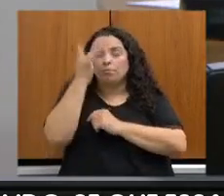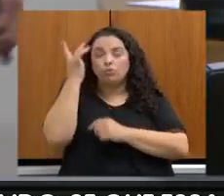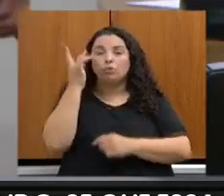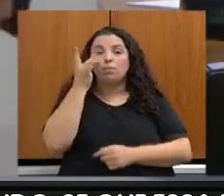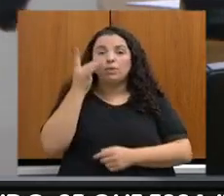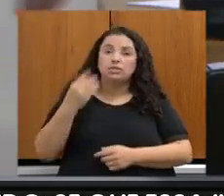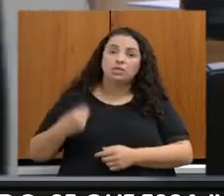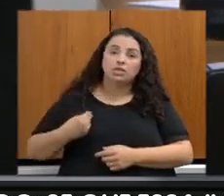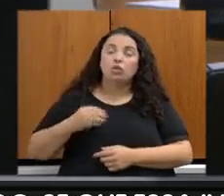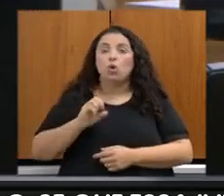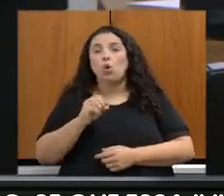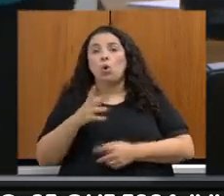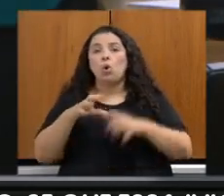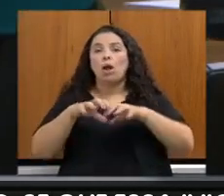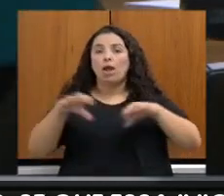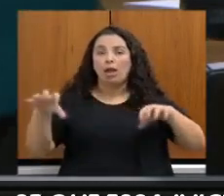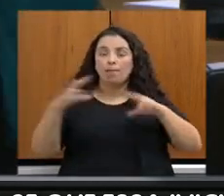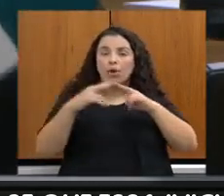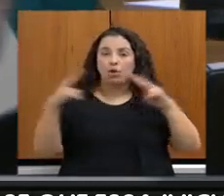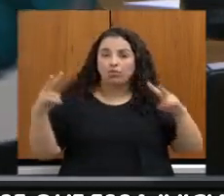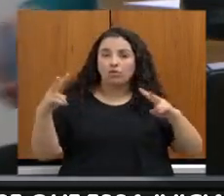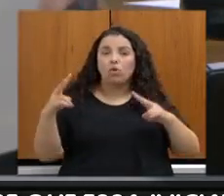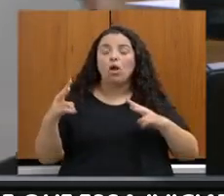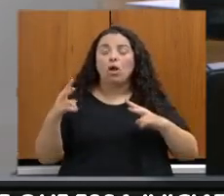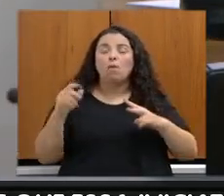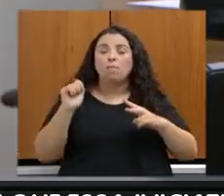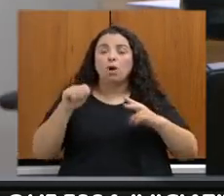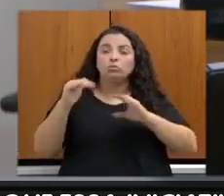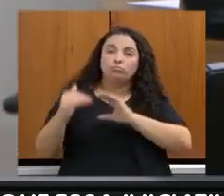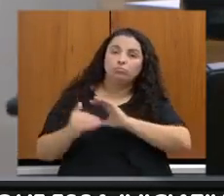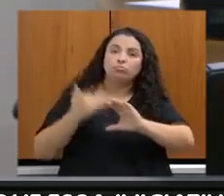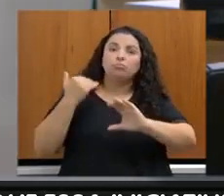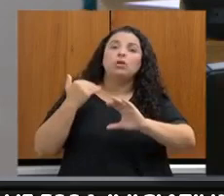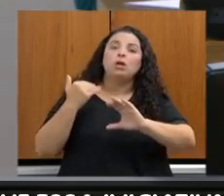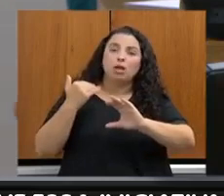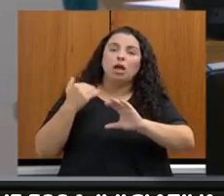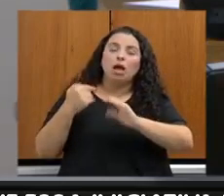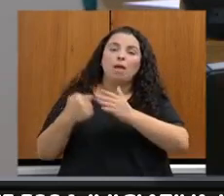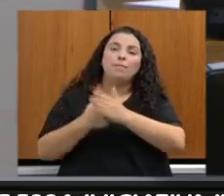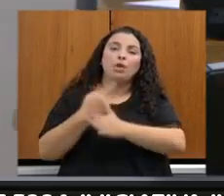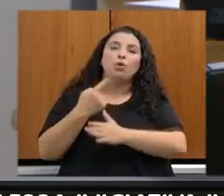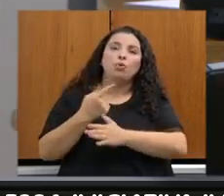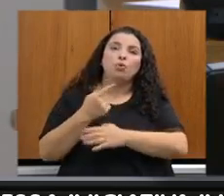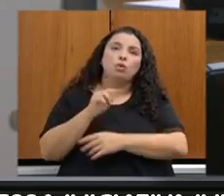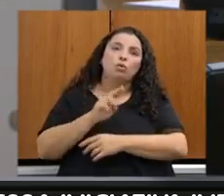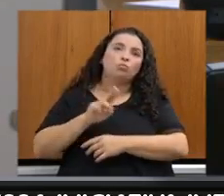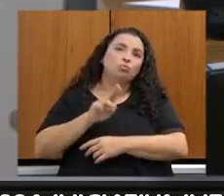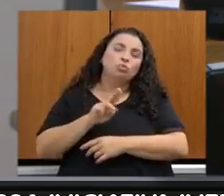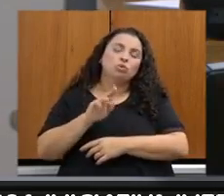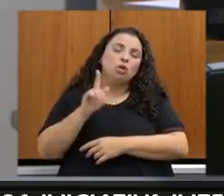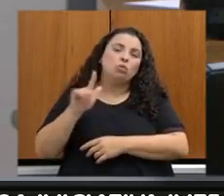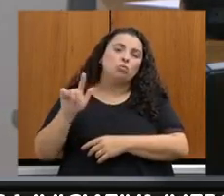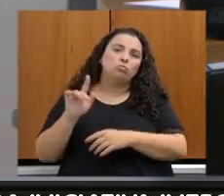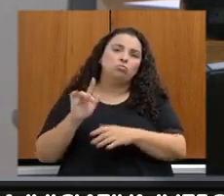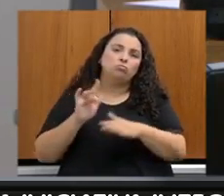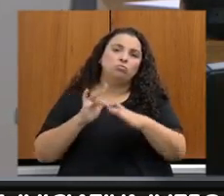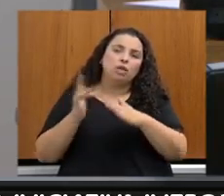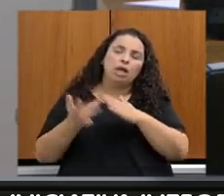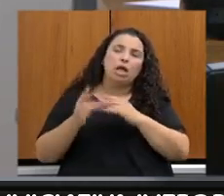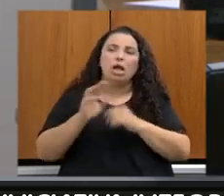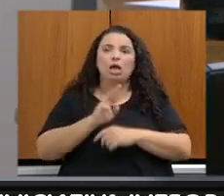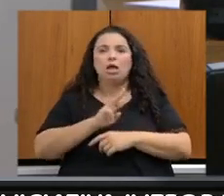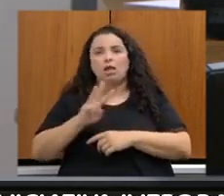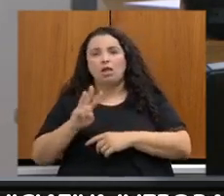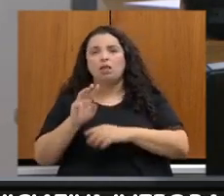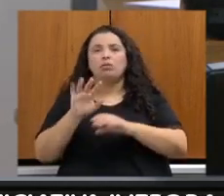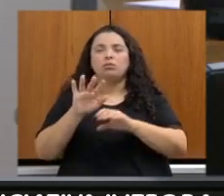remotamente, remotamente enviando a sua pergunta através dos nossos canais. E presencialmente eu vou dar a oportunidade para que possa fazer